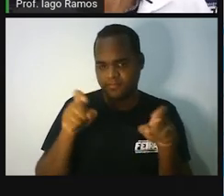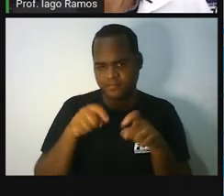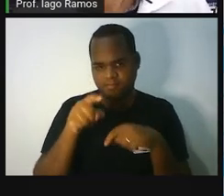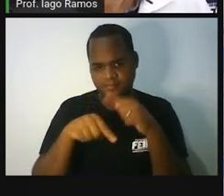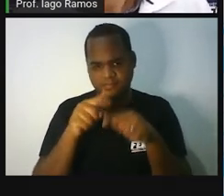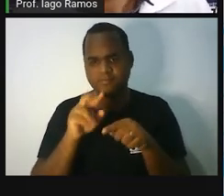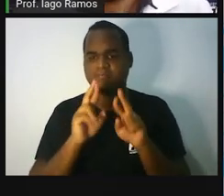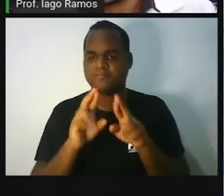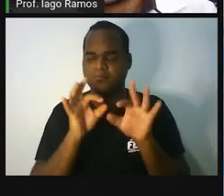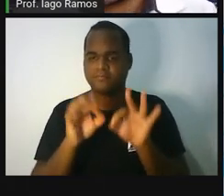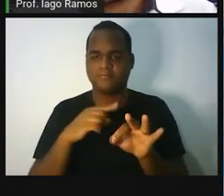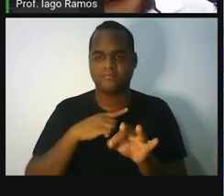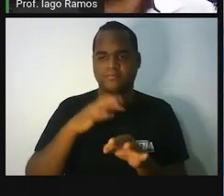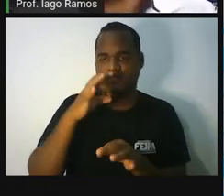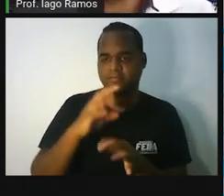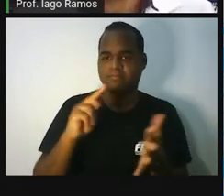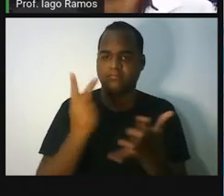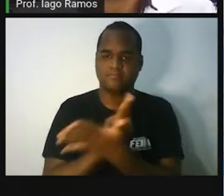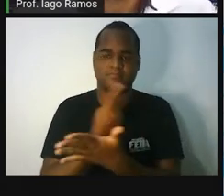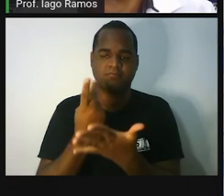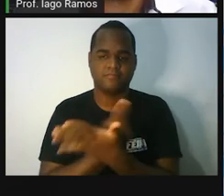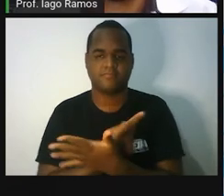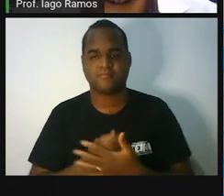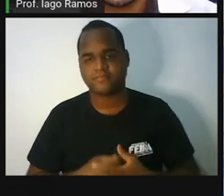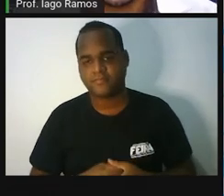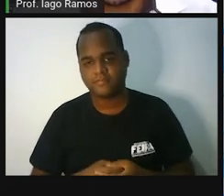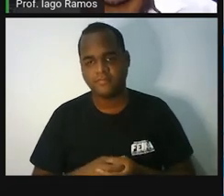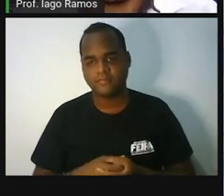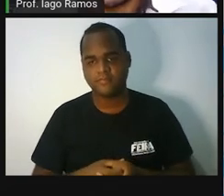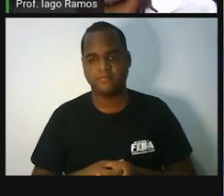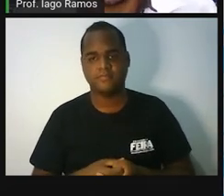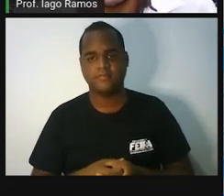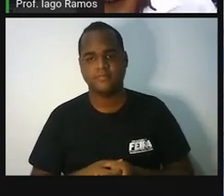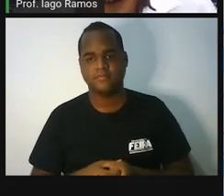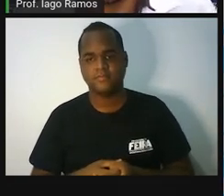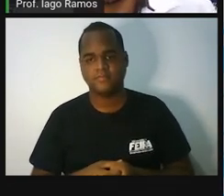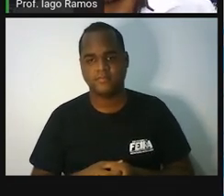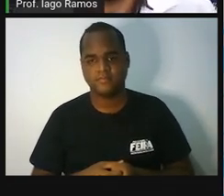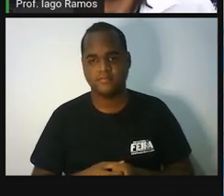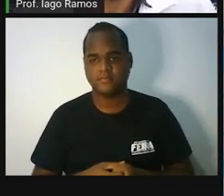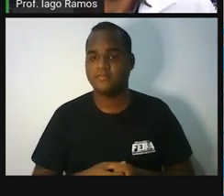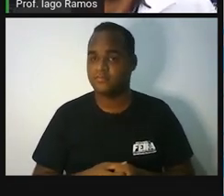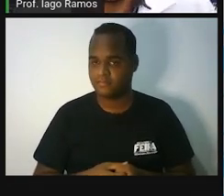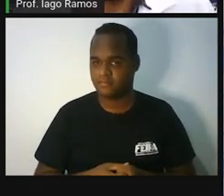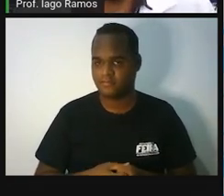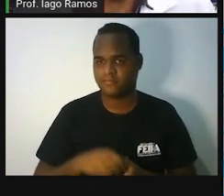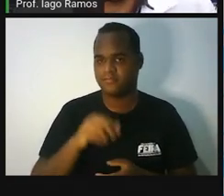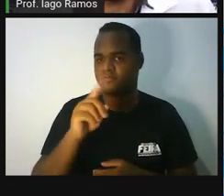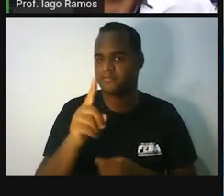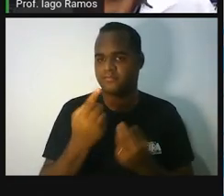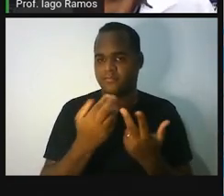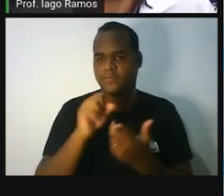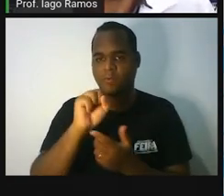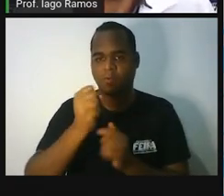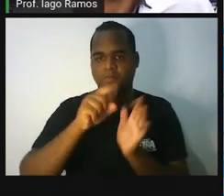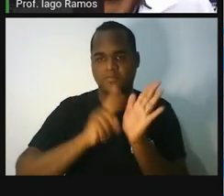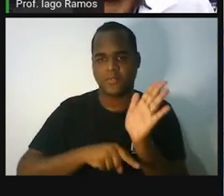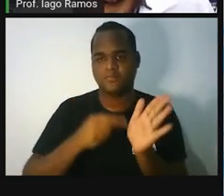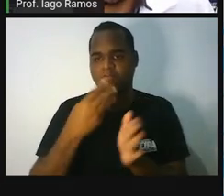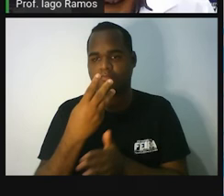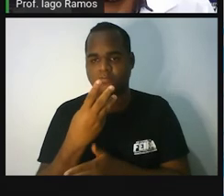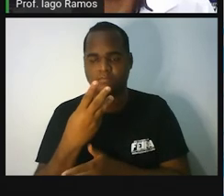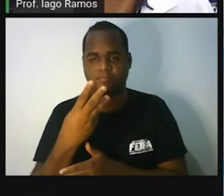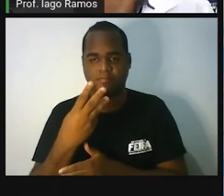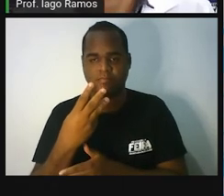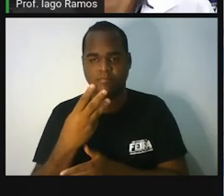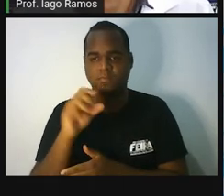você responde e vê se está certo ou se está errado. Bom, e essa daqui, na igualdade, 8 menos